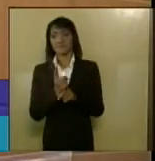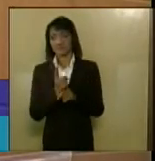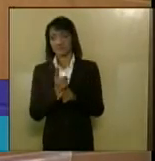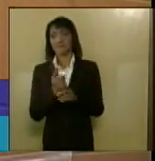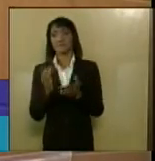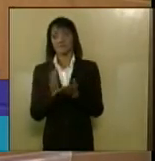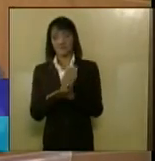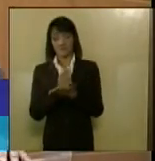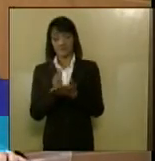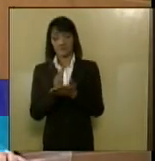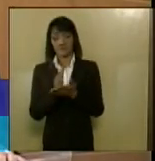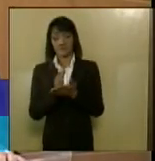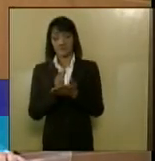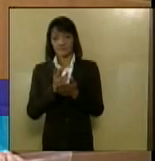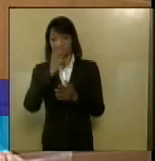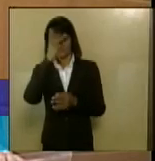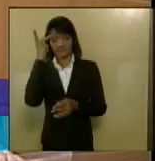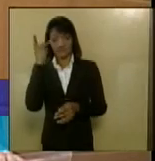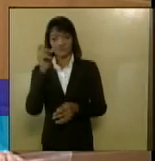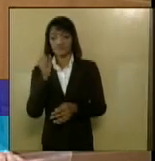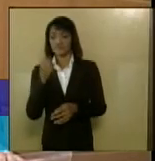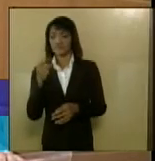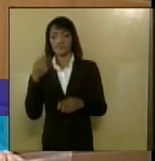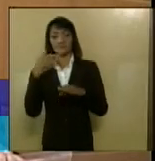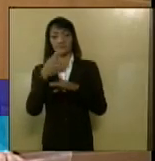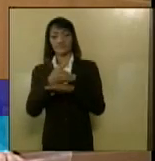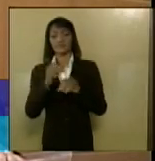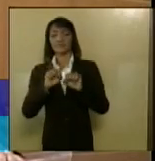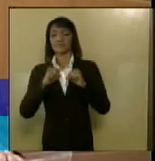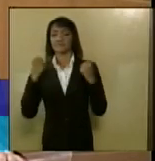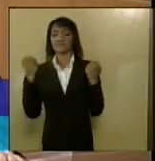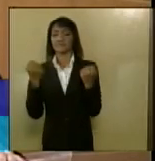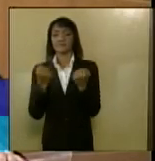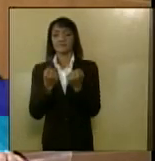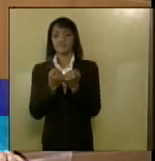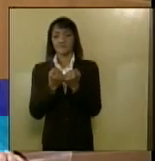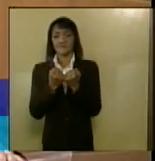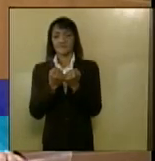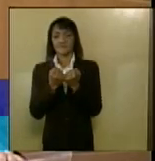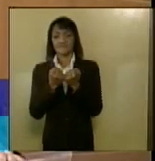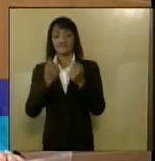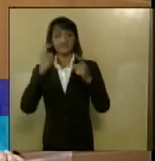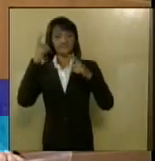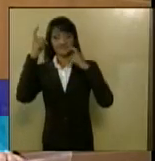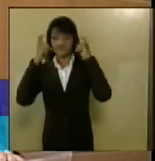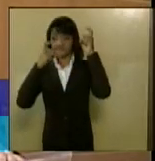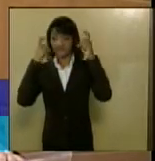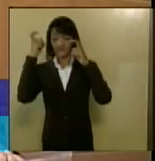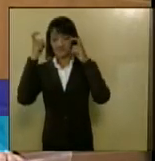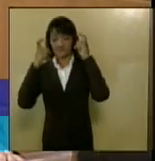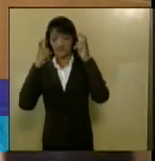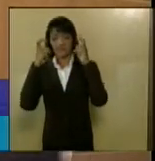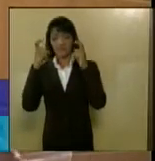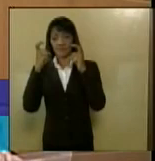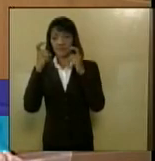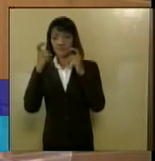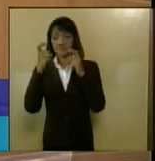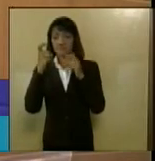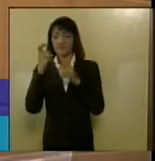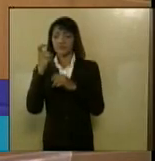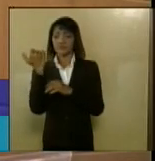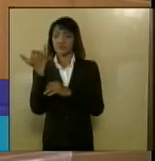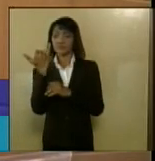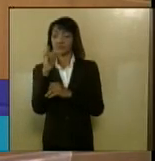sergipanos participando desse congresso, preocupados com energia fotovoltaica, que é um tema,